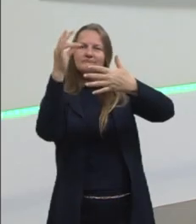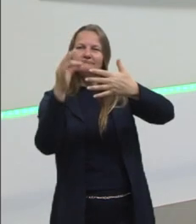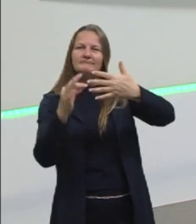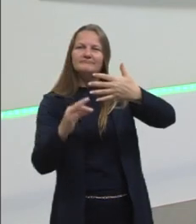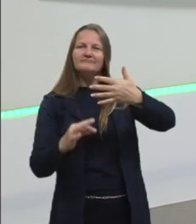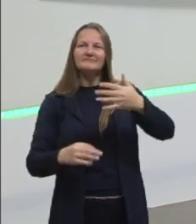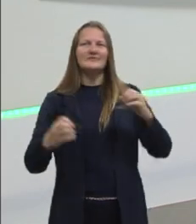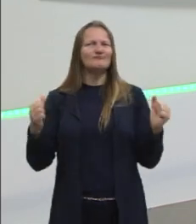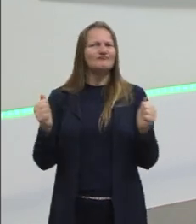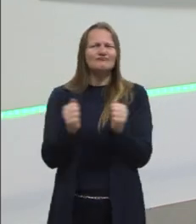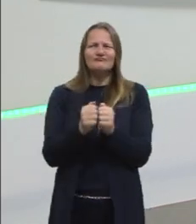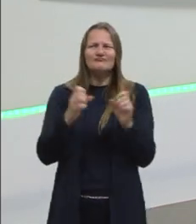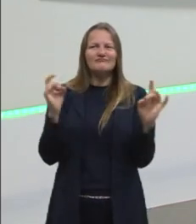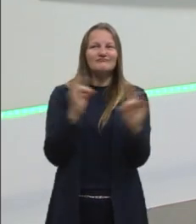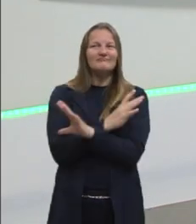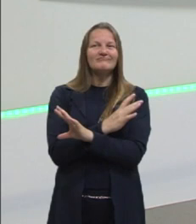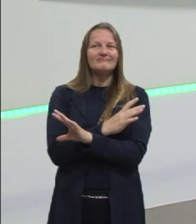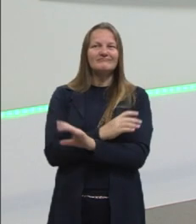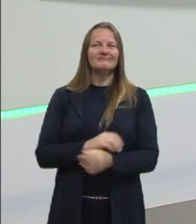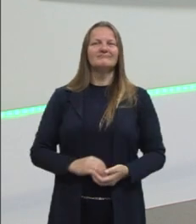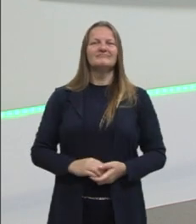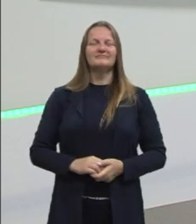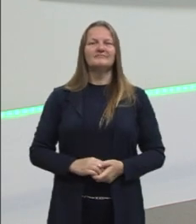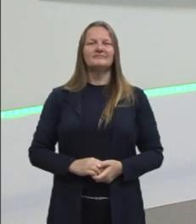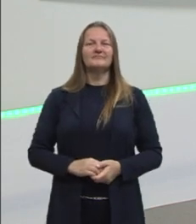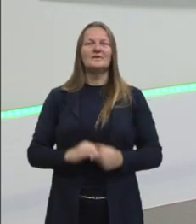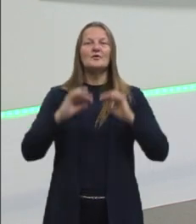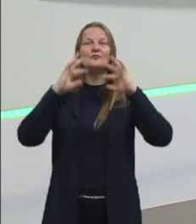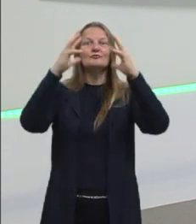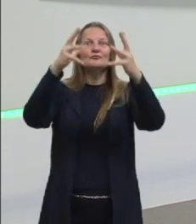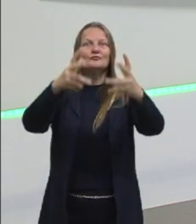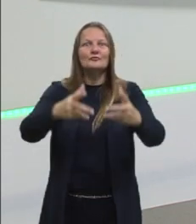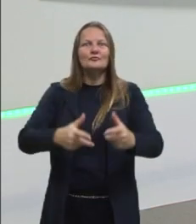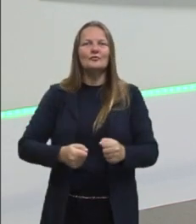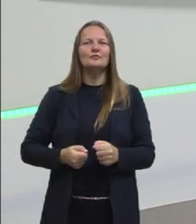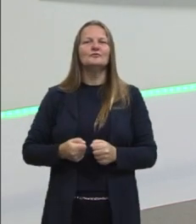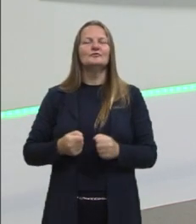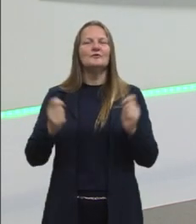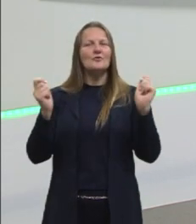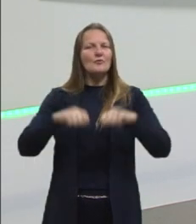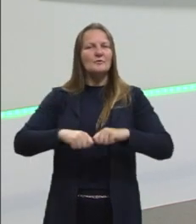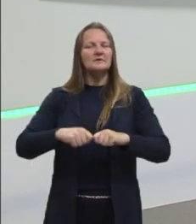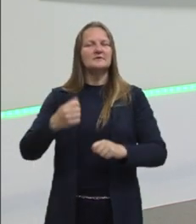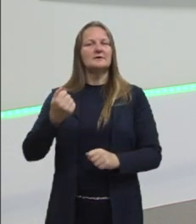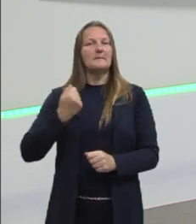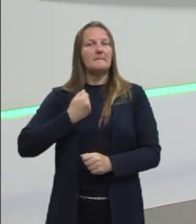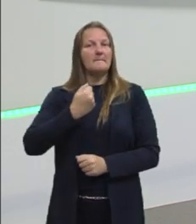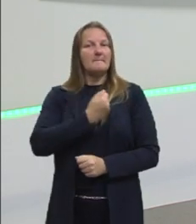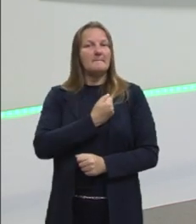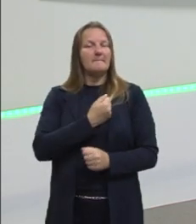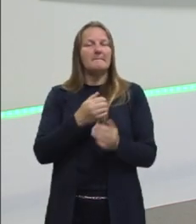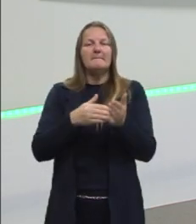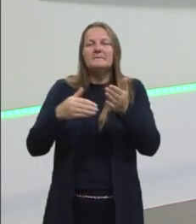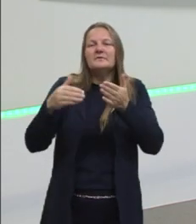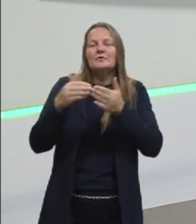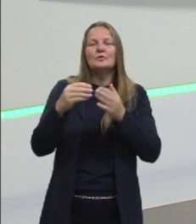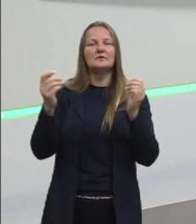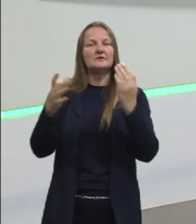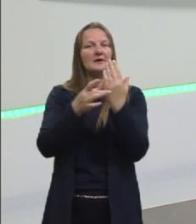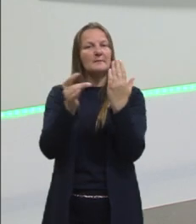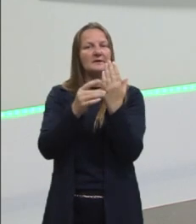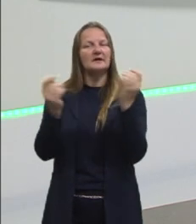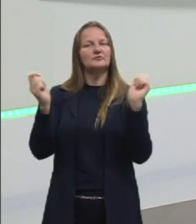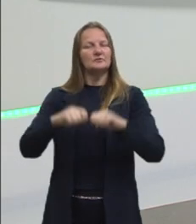Então, está tudo certo, tudo tranquilo, envolvendo todas as competências do Enem e todas as habilidades.